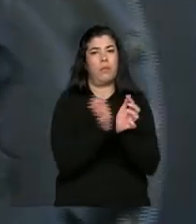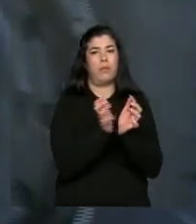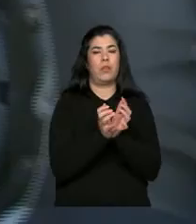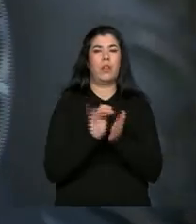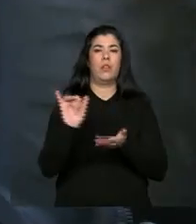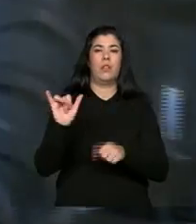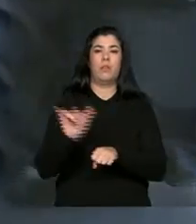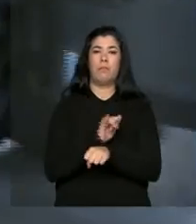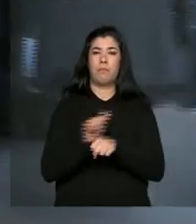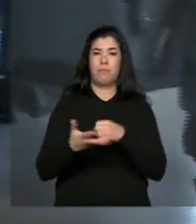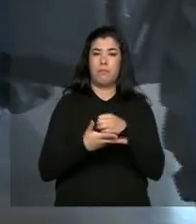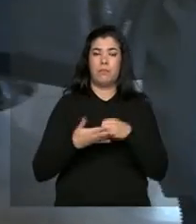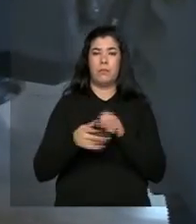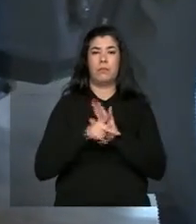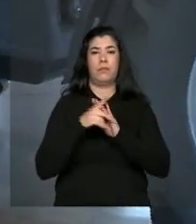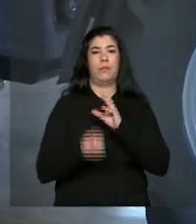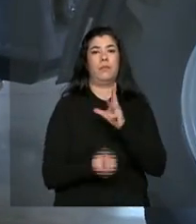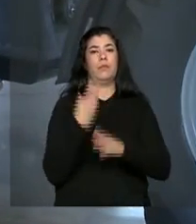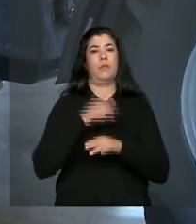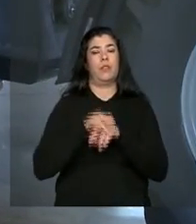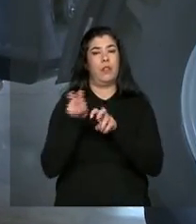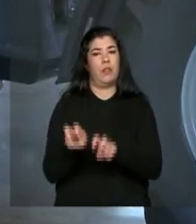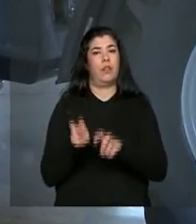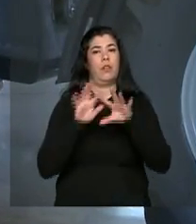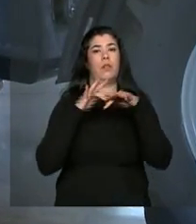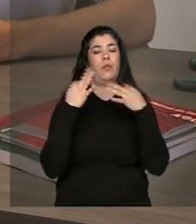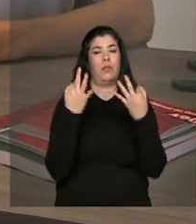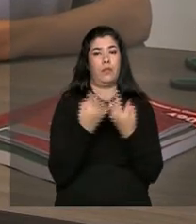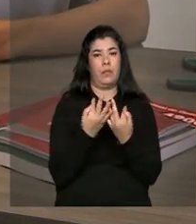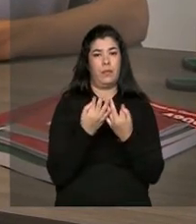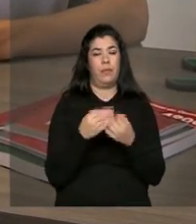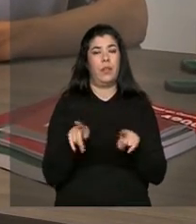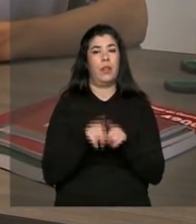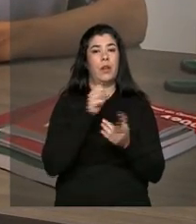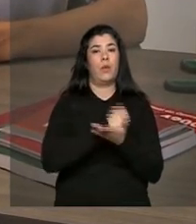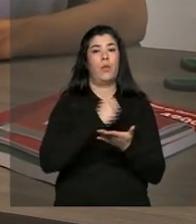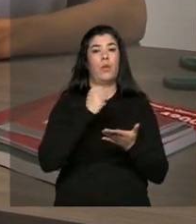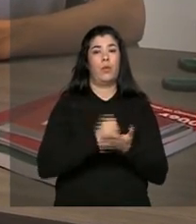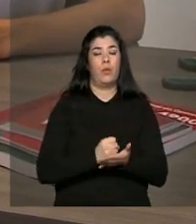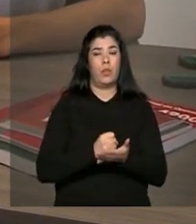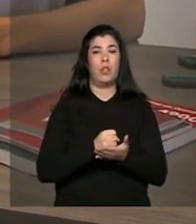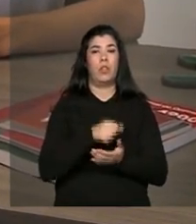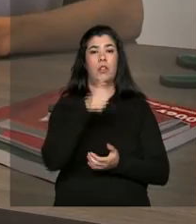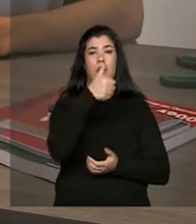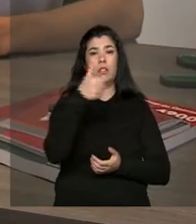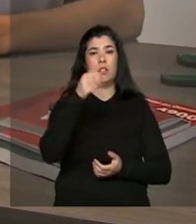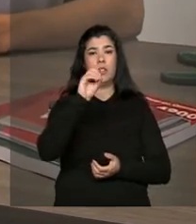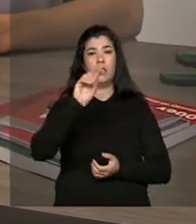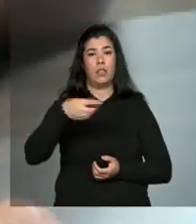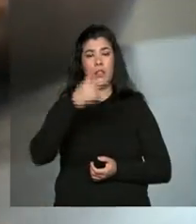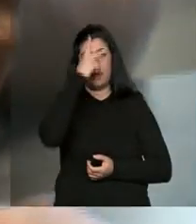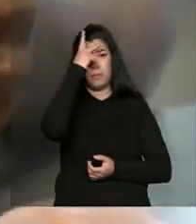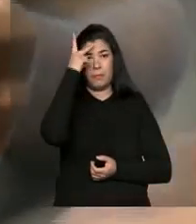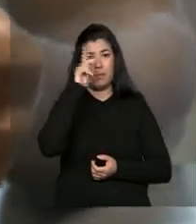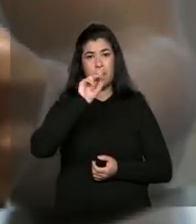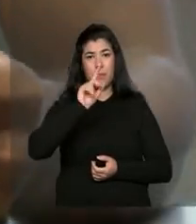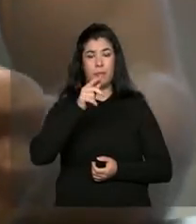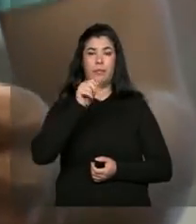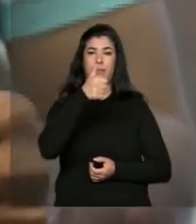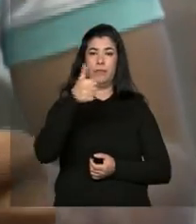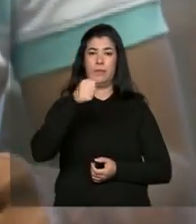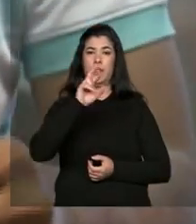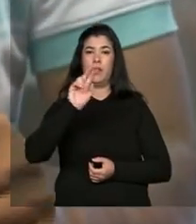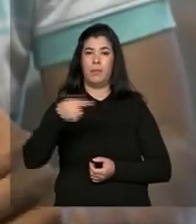infraestrutura produtiva para agricultores familiares e contratou cerca de 110 mil reais a juros